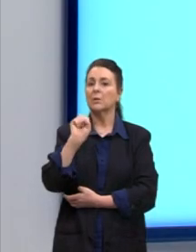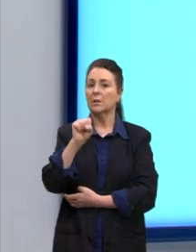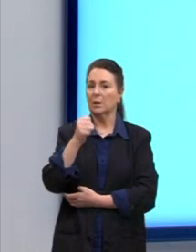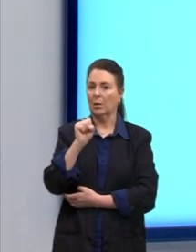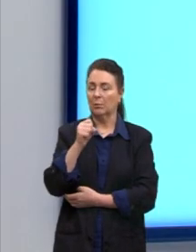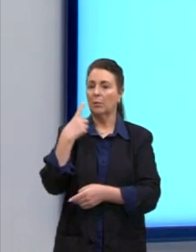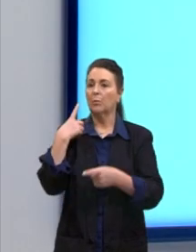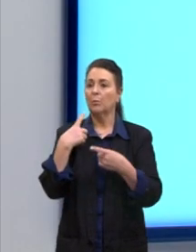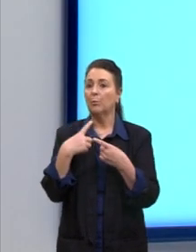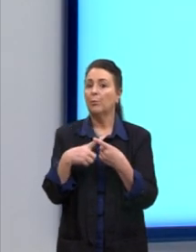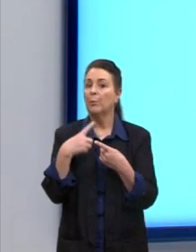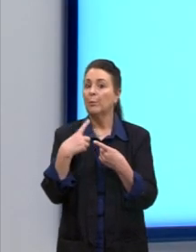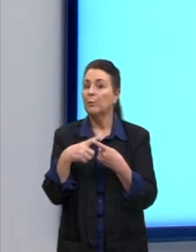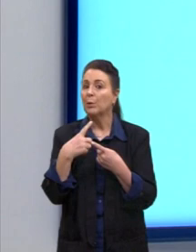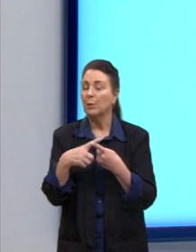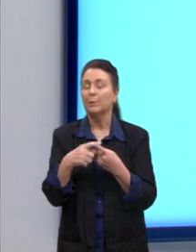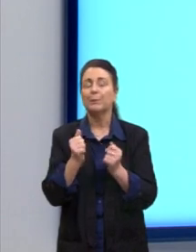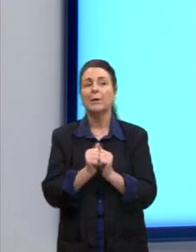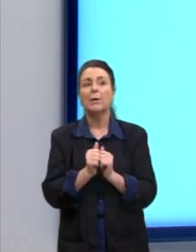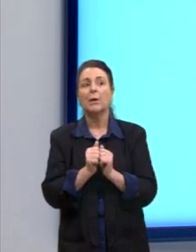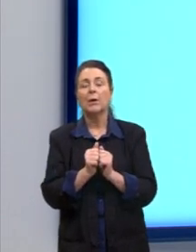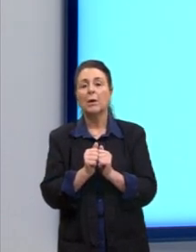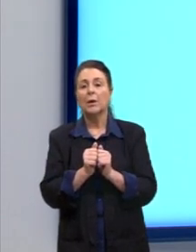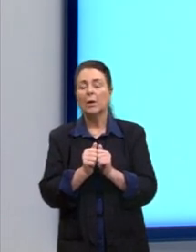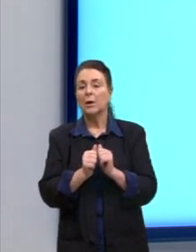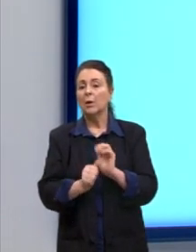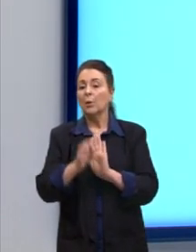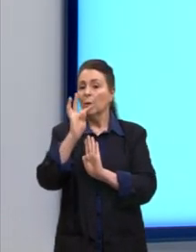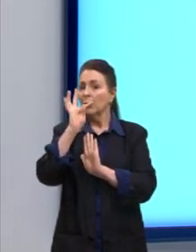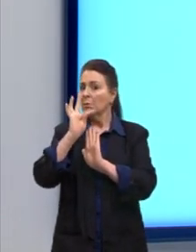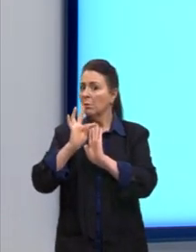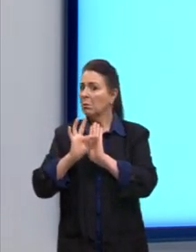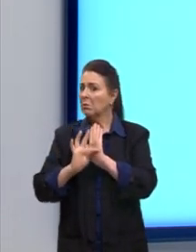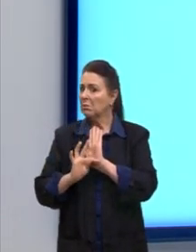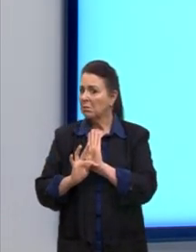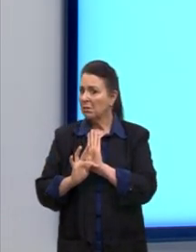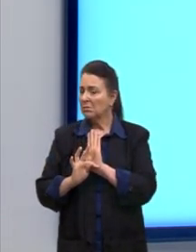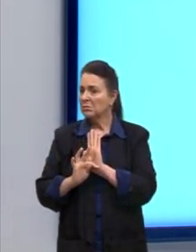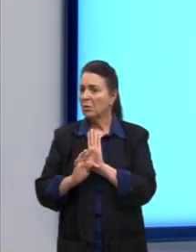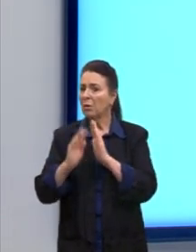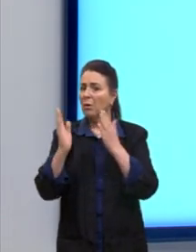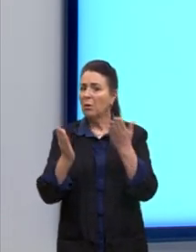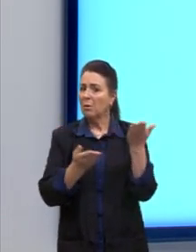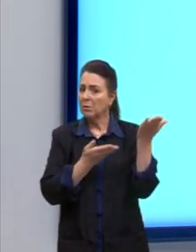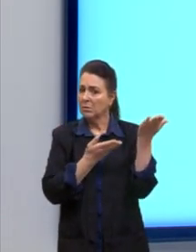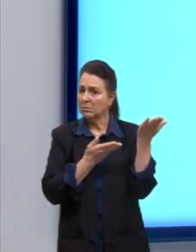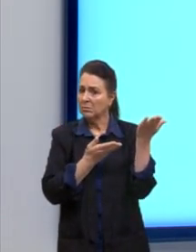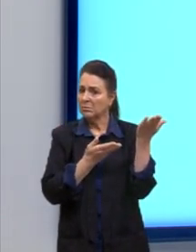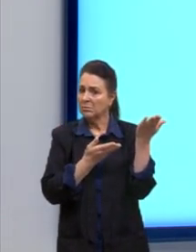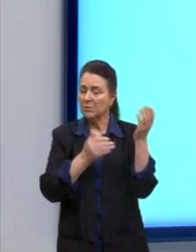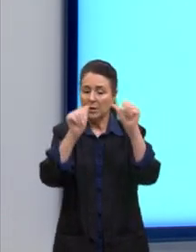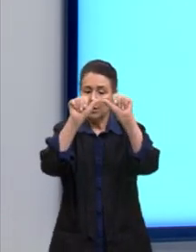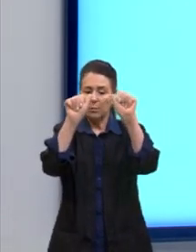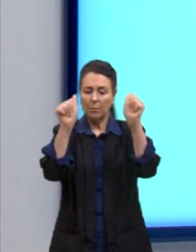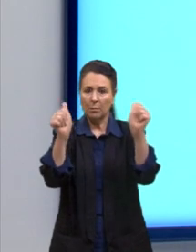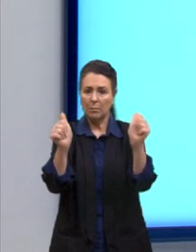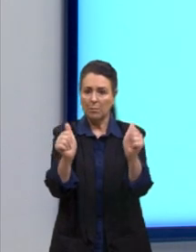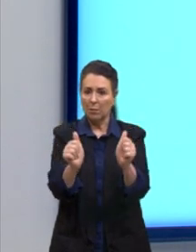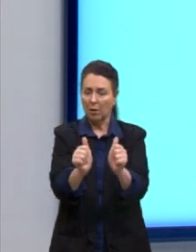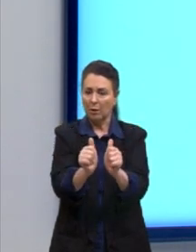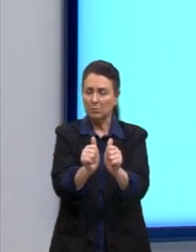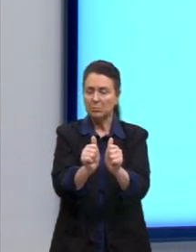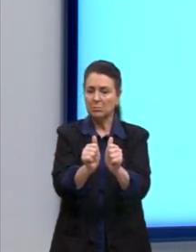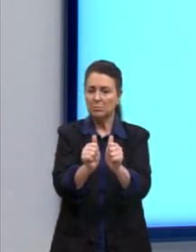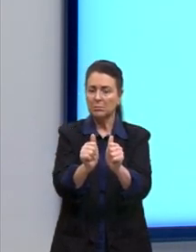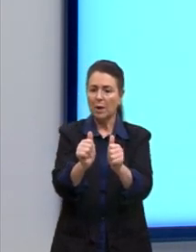Porque ela traz como único texto essa imagem aqui, que é uma imagem, a gente